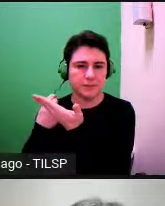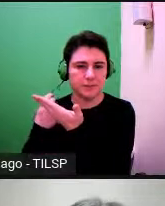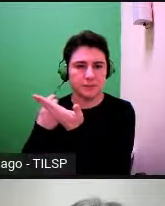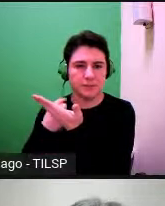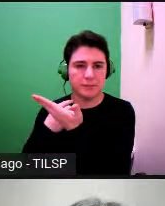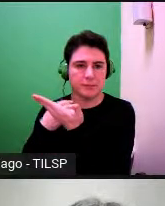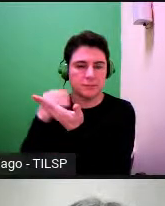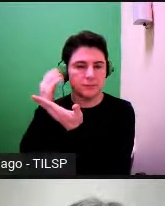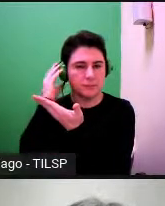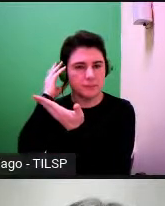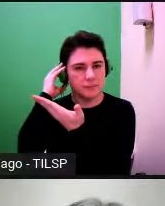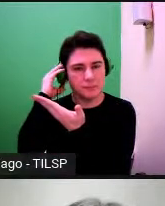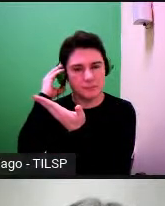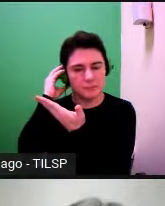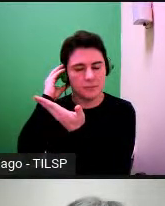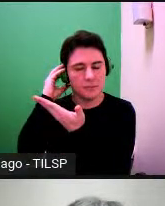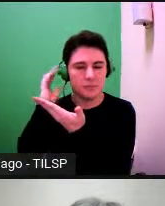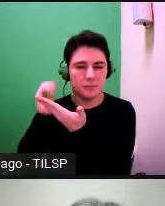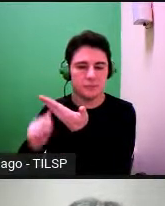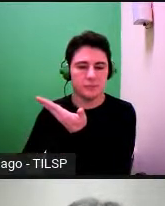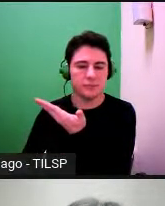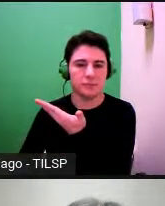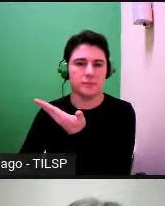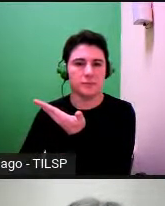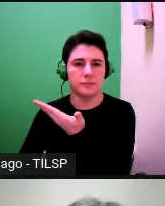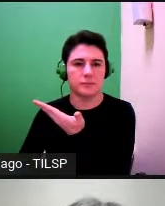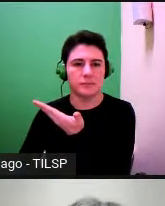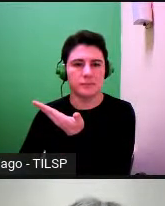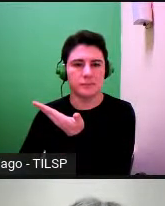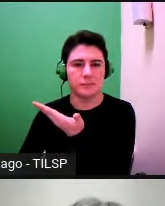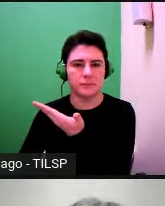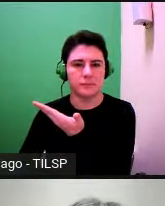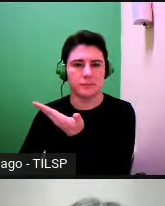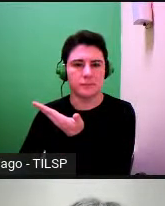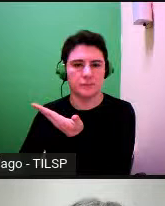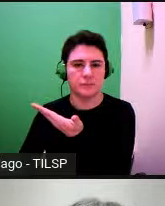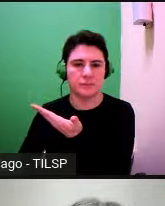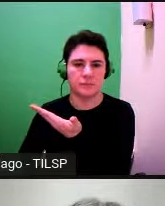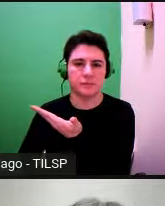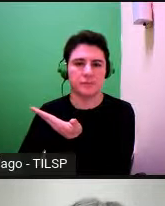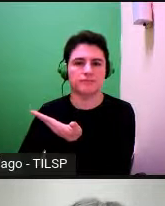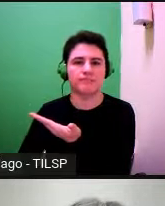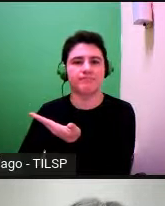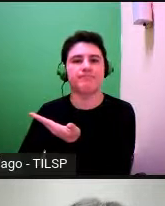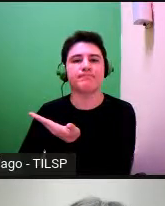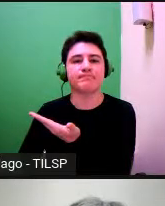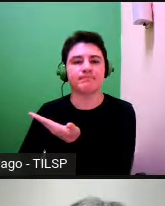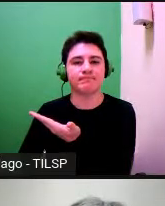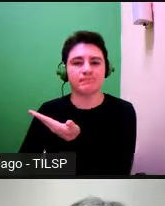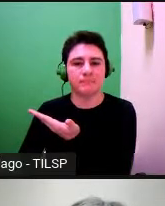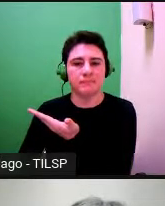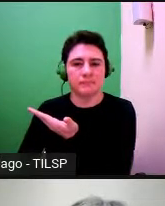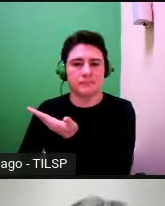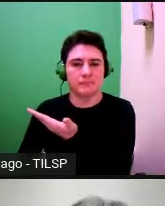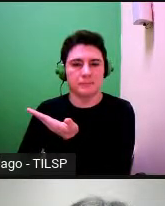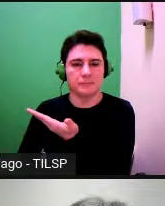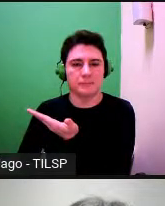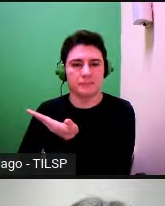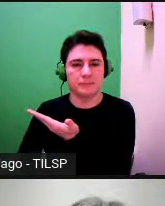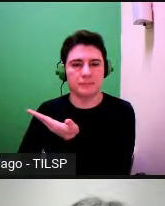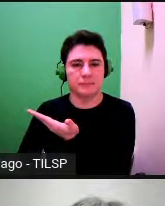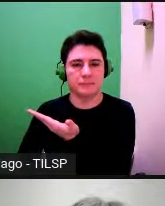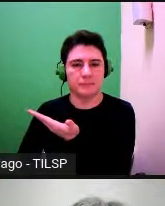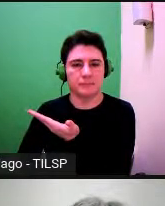de mágoa explicação de correu mal etc etc no final perceberam que os melhores pedidos de desculpa contenham os seis elementos mas nem todos tinham o mesmo